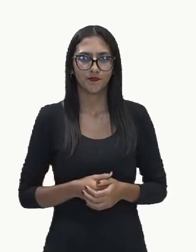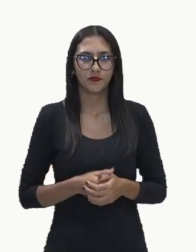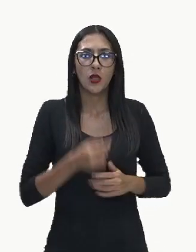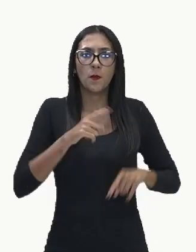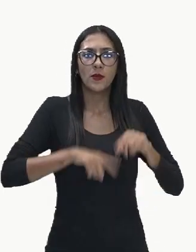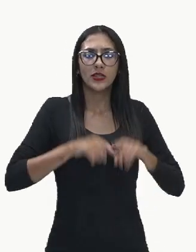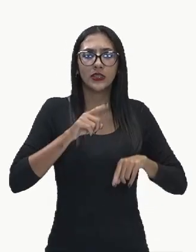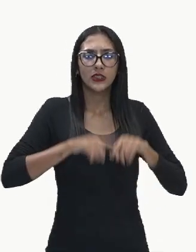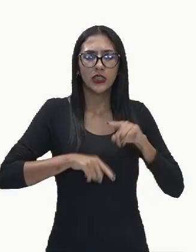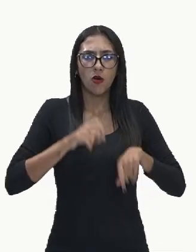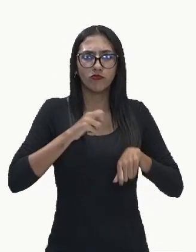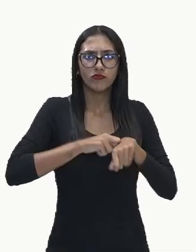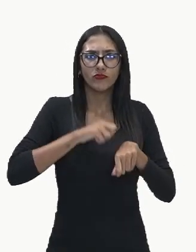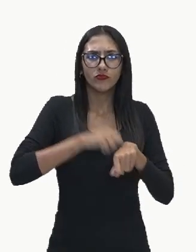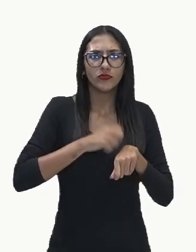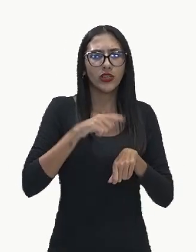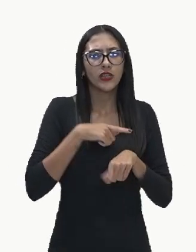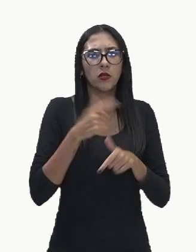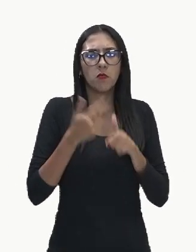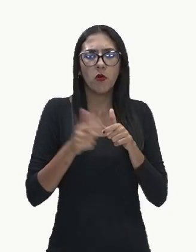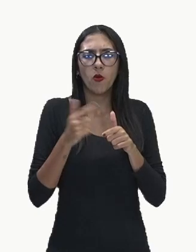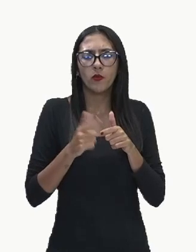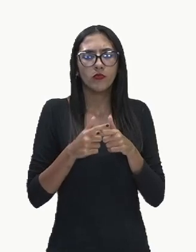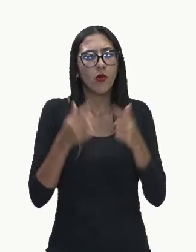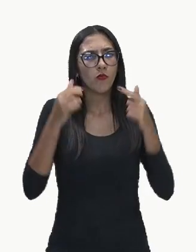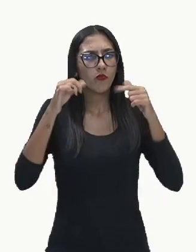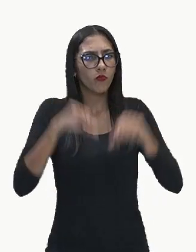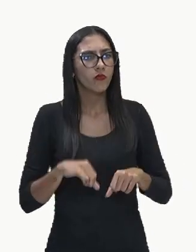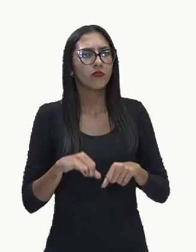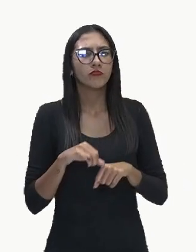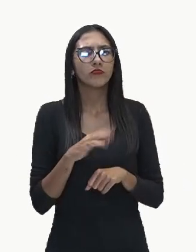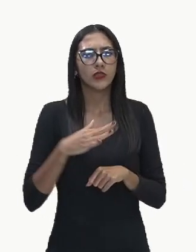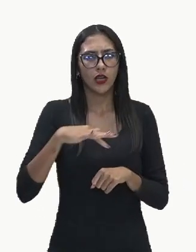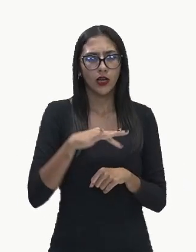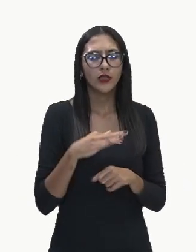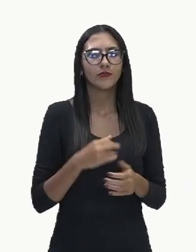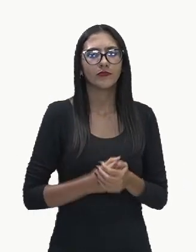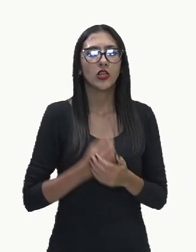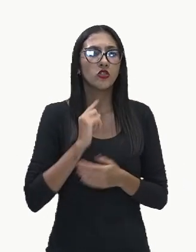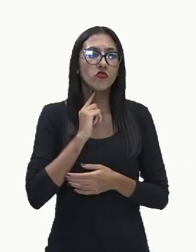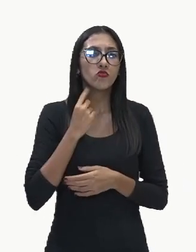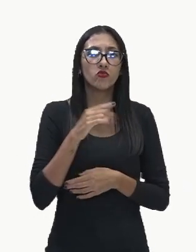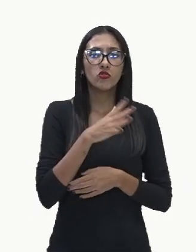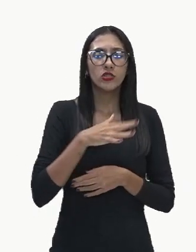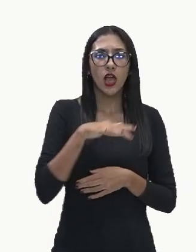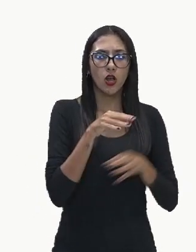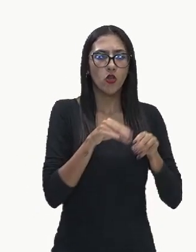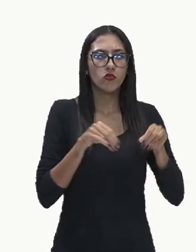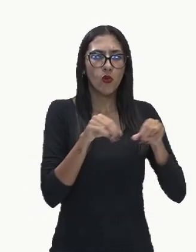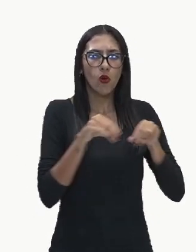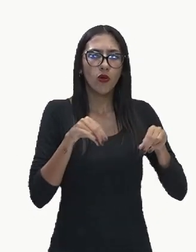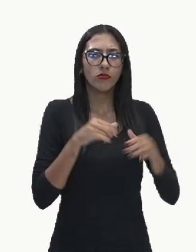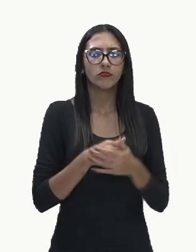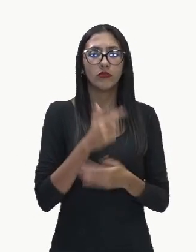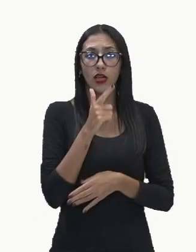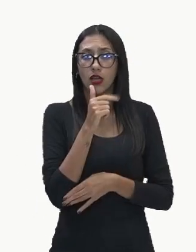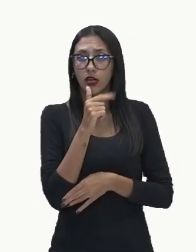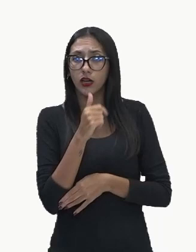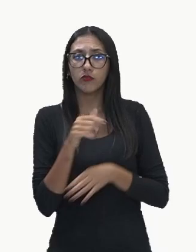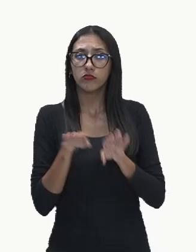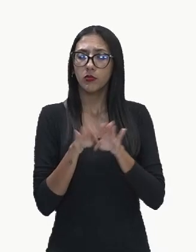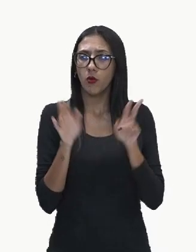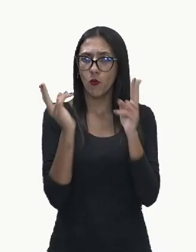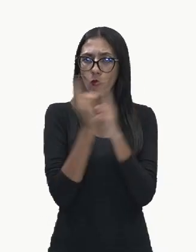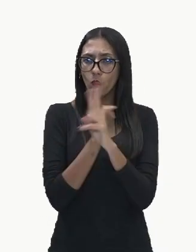sólidos impactam negativamente os ecossistemas, causando poluição do solo, água e